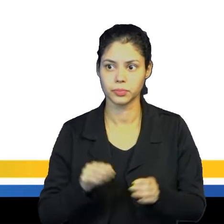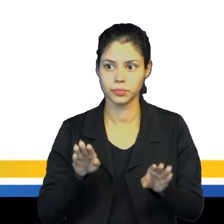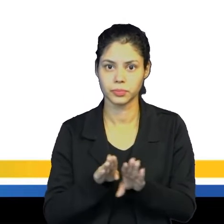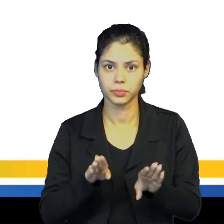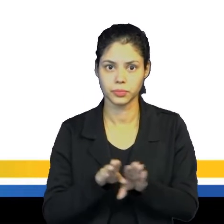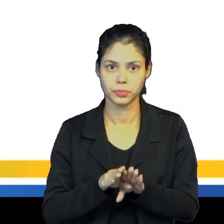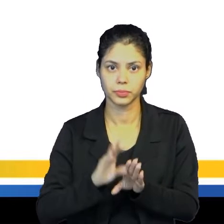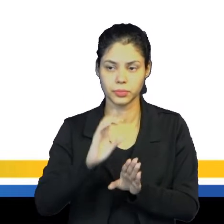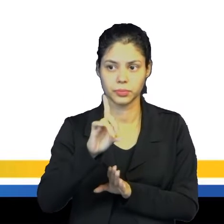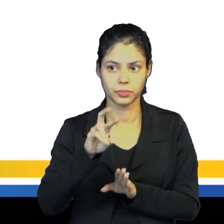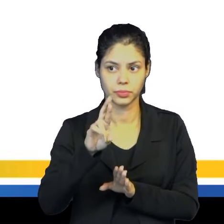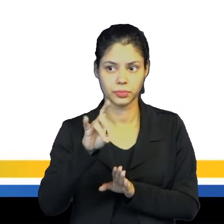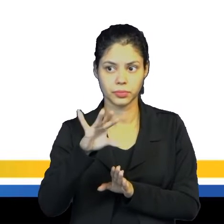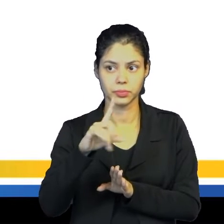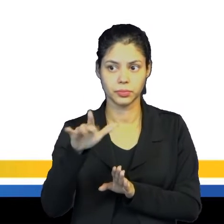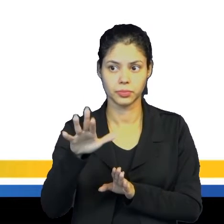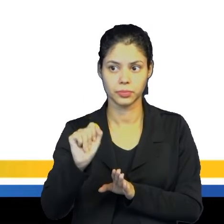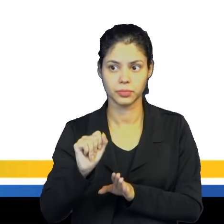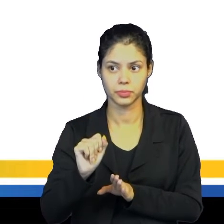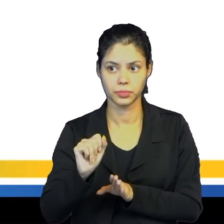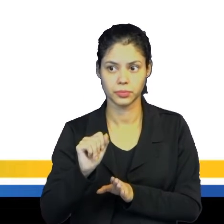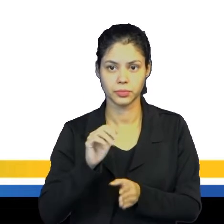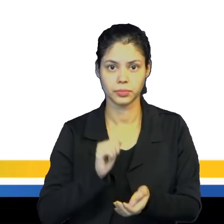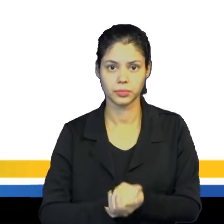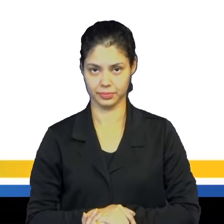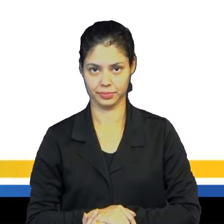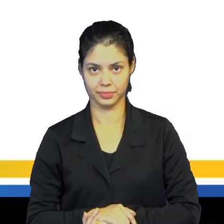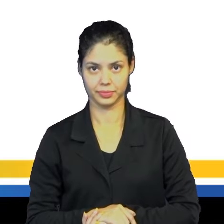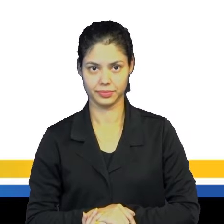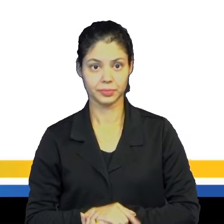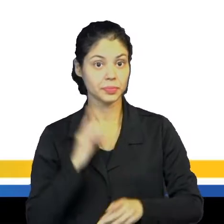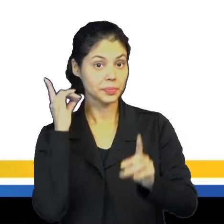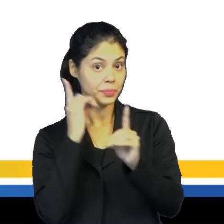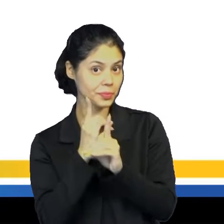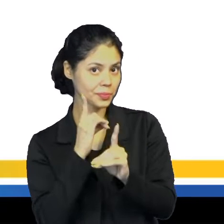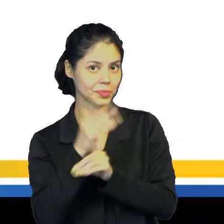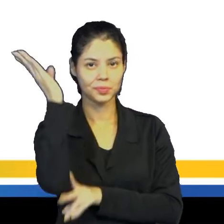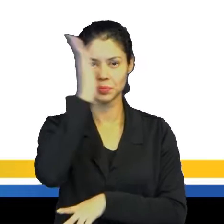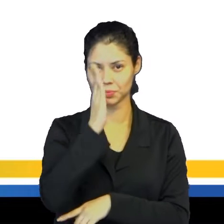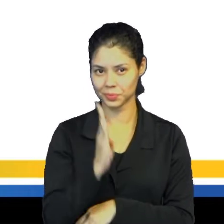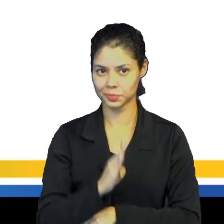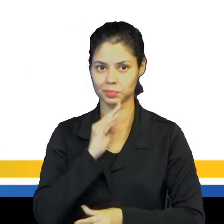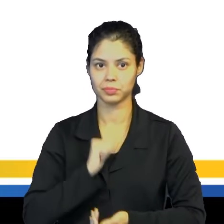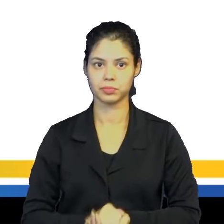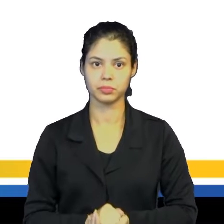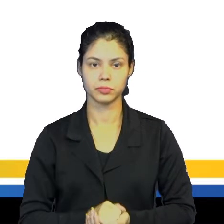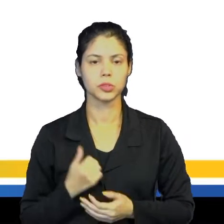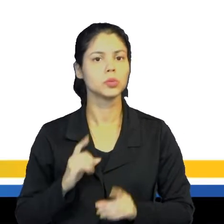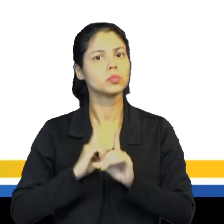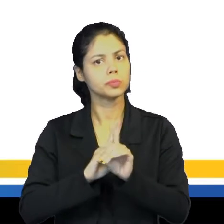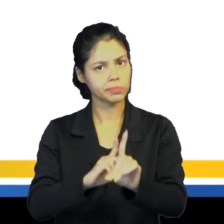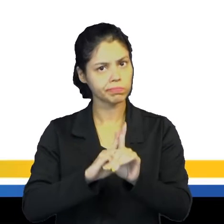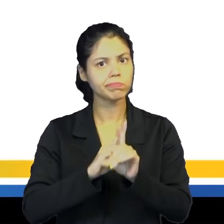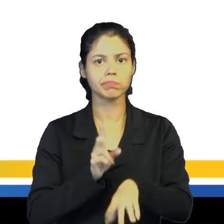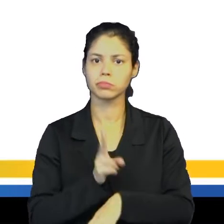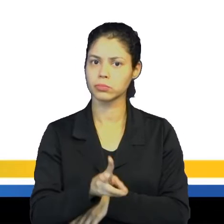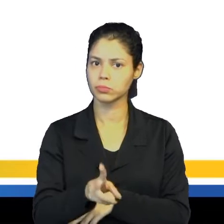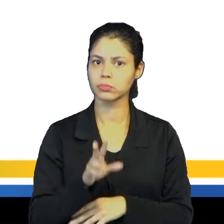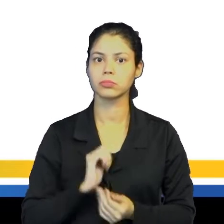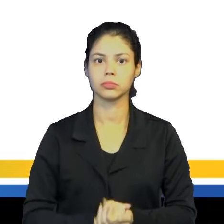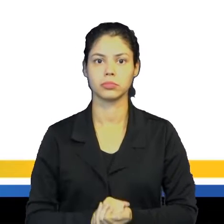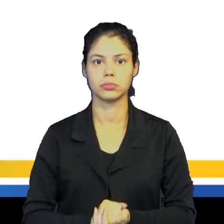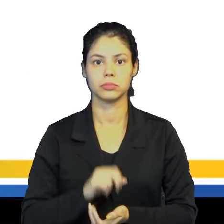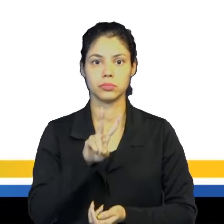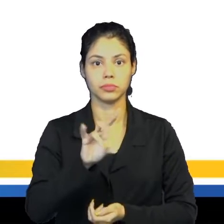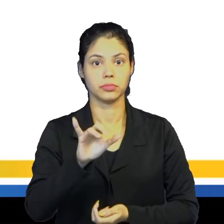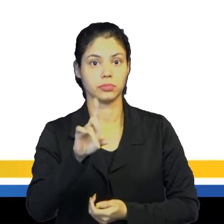colonização portuguesa. Descobrimento do Brasil. Seguindo aí, né, o caminho